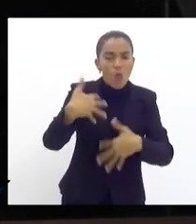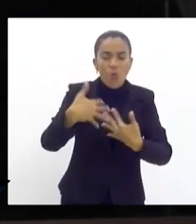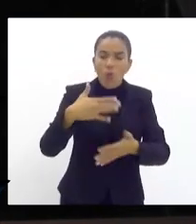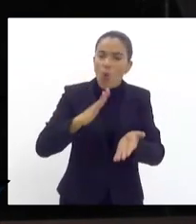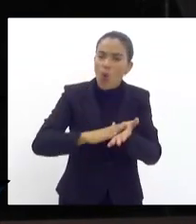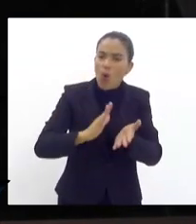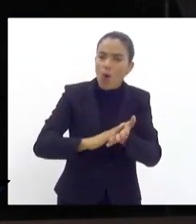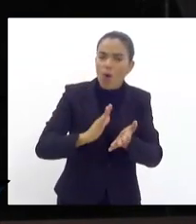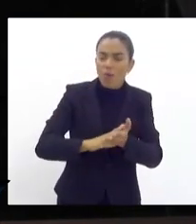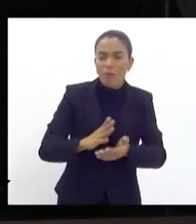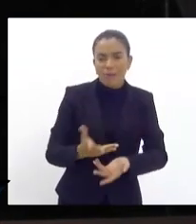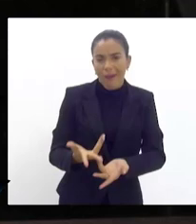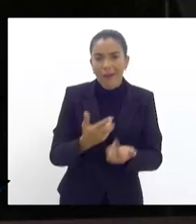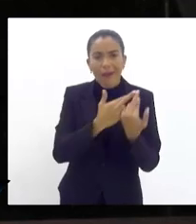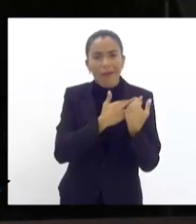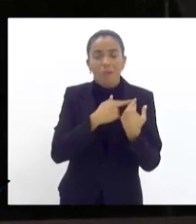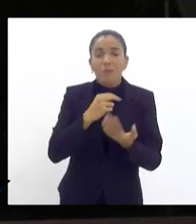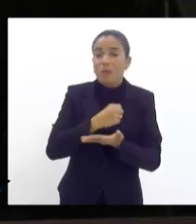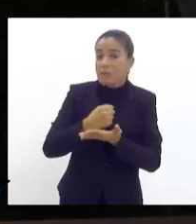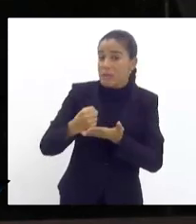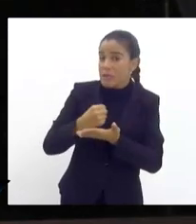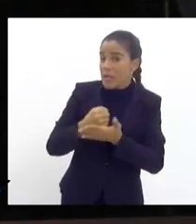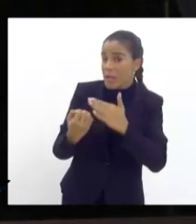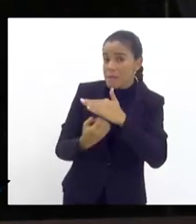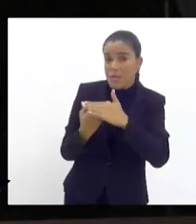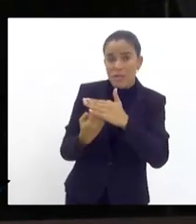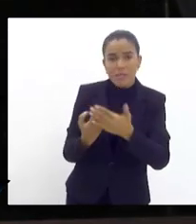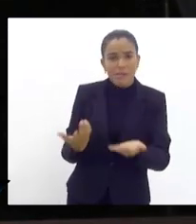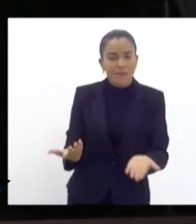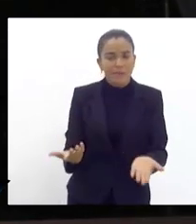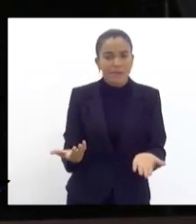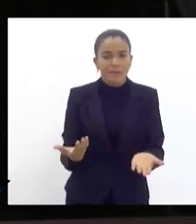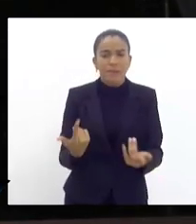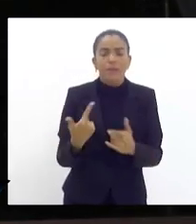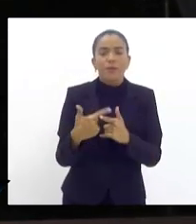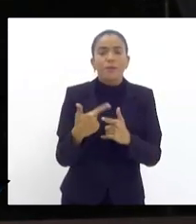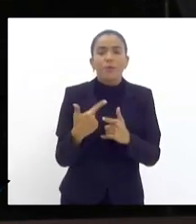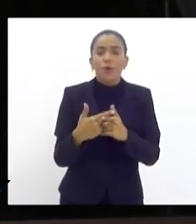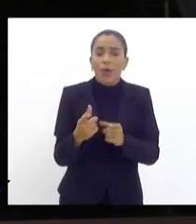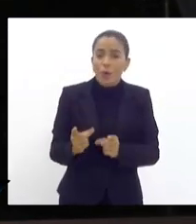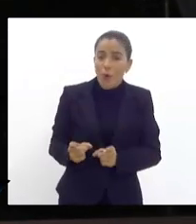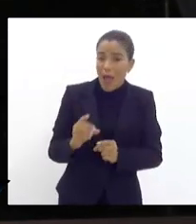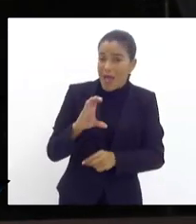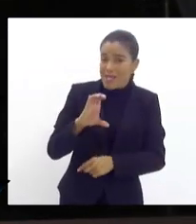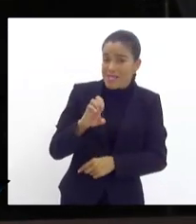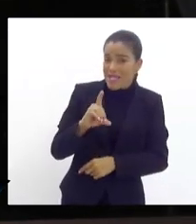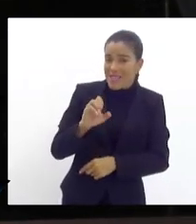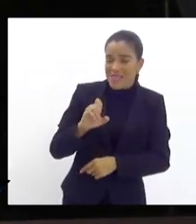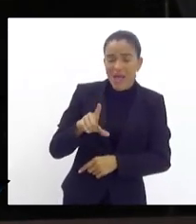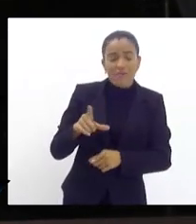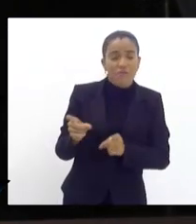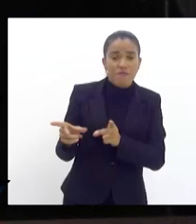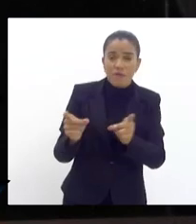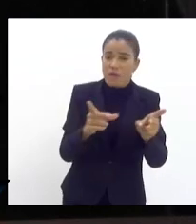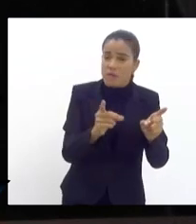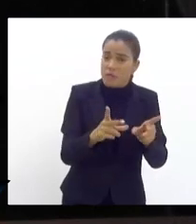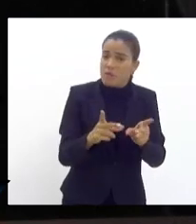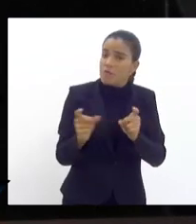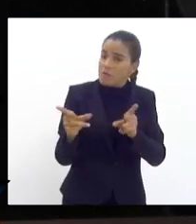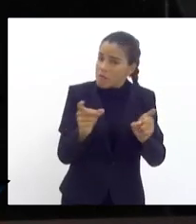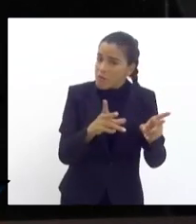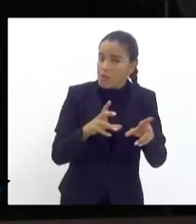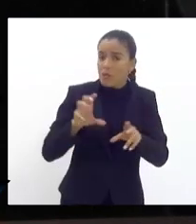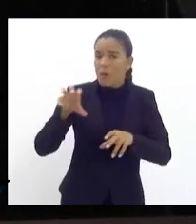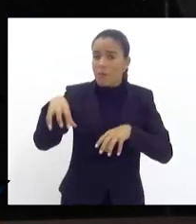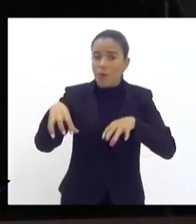responsabilidade da concessão da concessionária porque quando a Serai foi vendida foi vendida em vários lotes e um